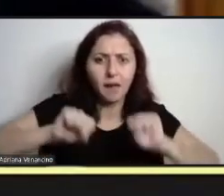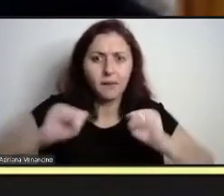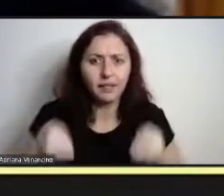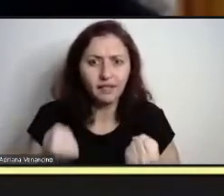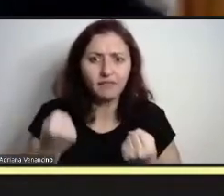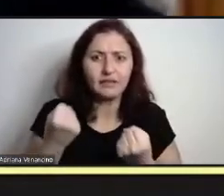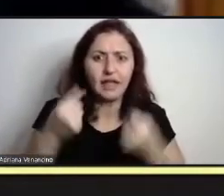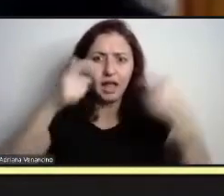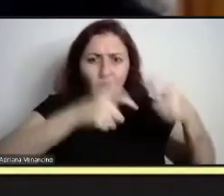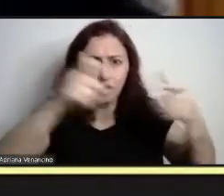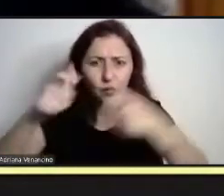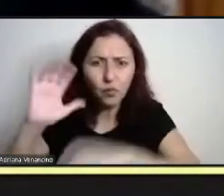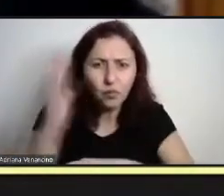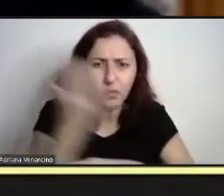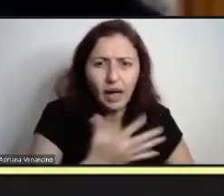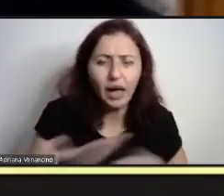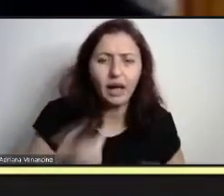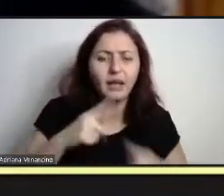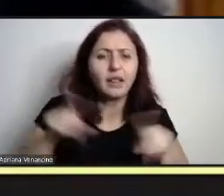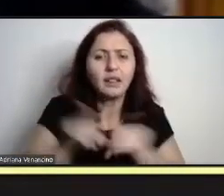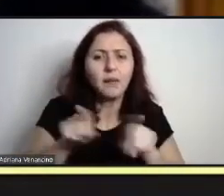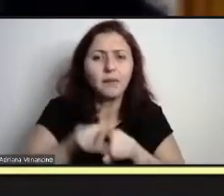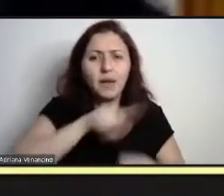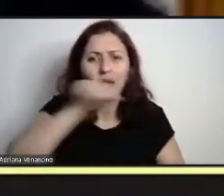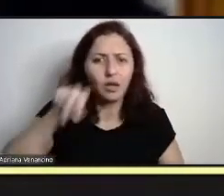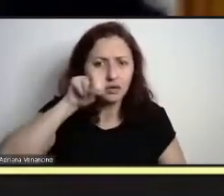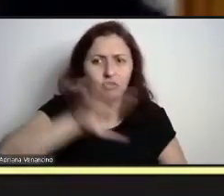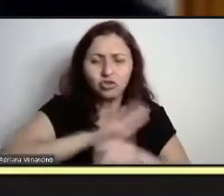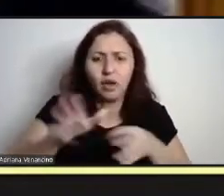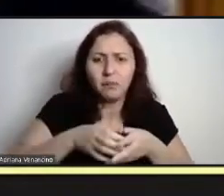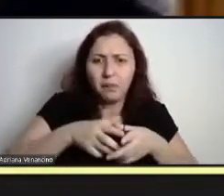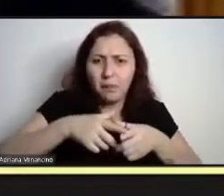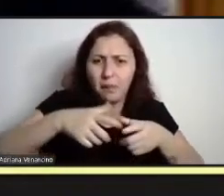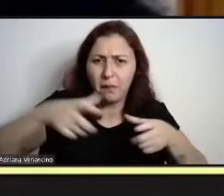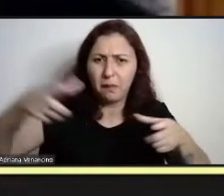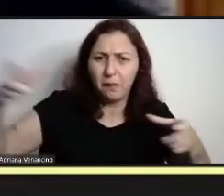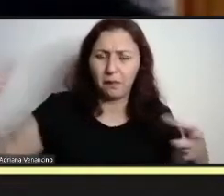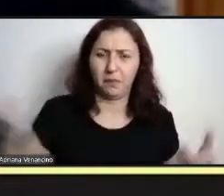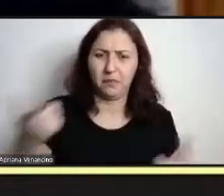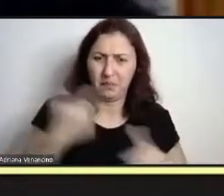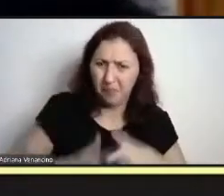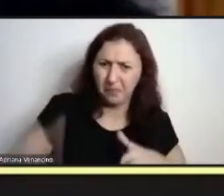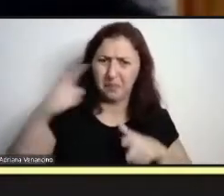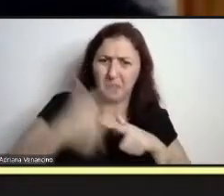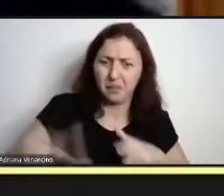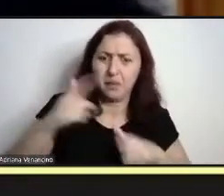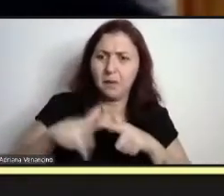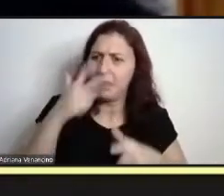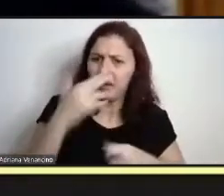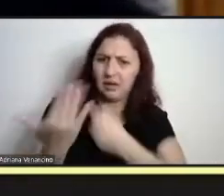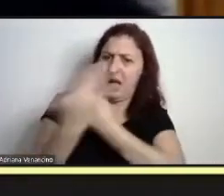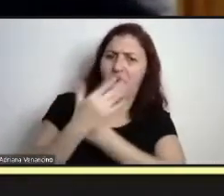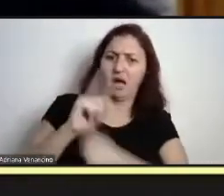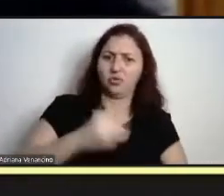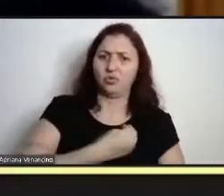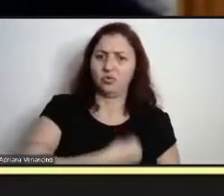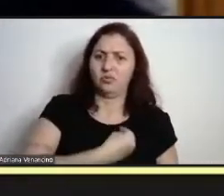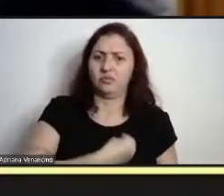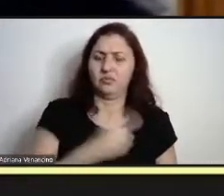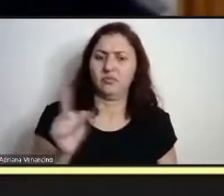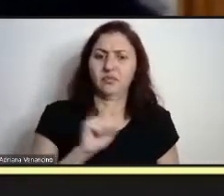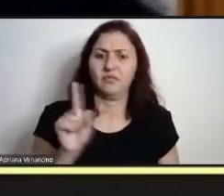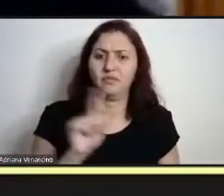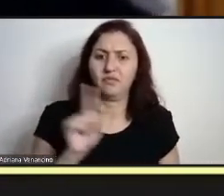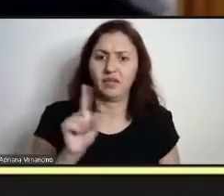esse crescimento desordenado, sem controle, de um sistema que não favorece a vida, mas que favorece o